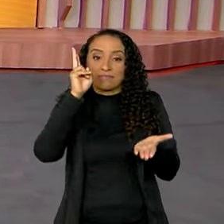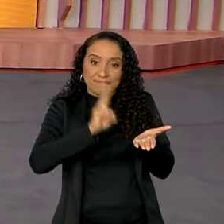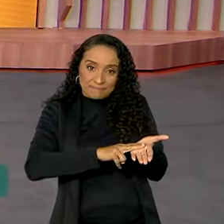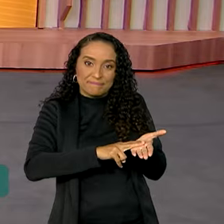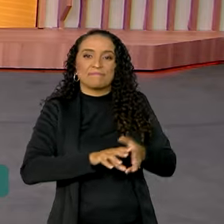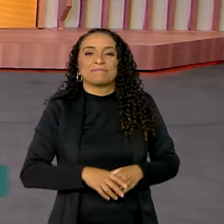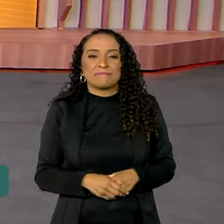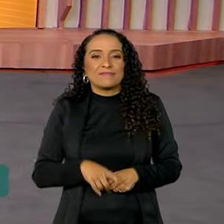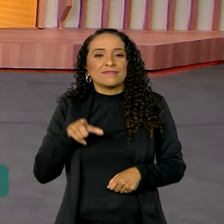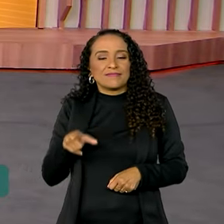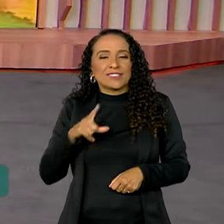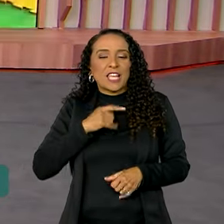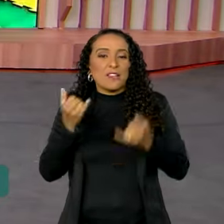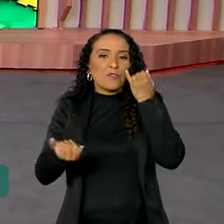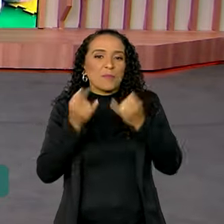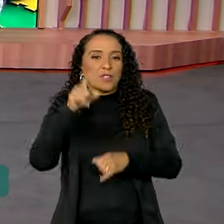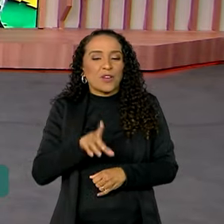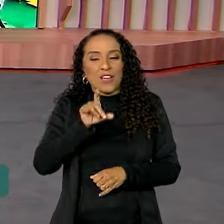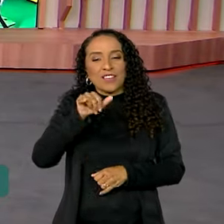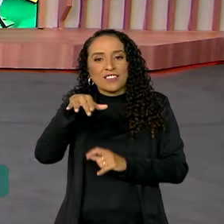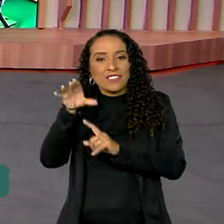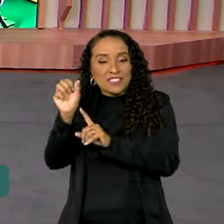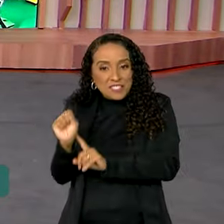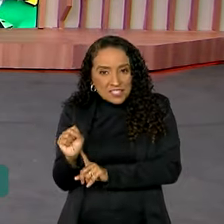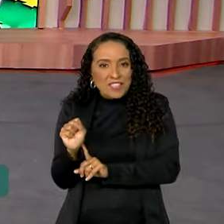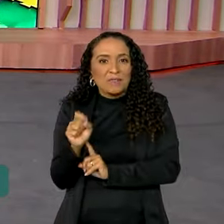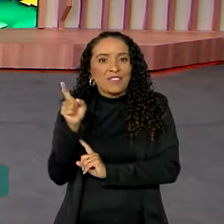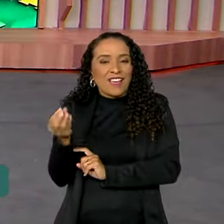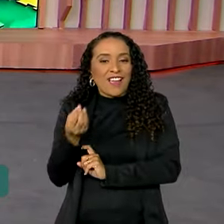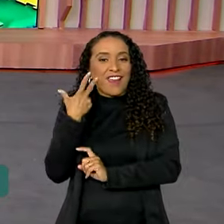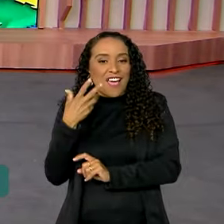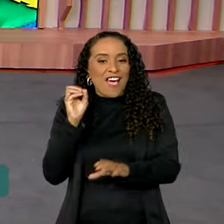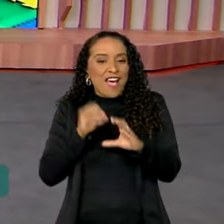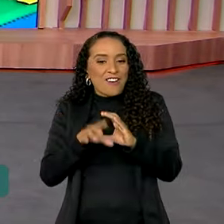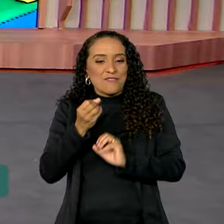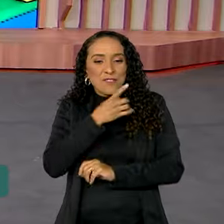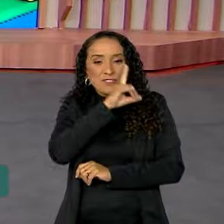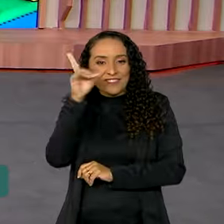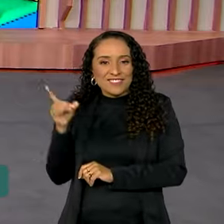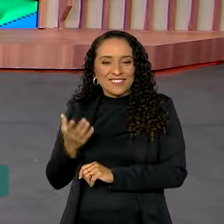Correios. Quem tem as informações é Dimas Soudio, que está lá ao vivo. Bom dia, Dimas.